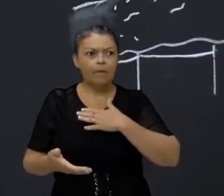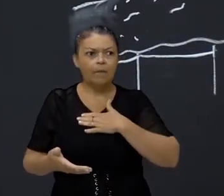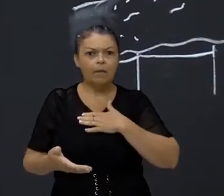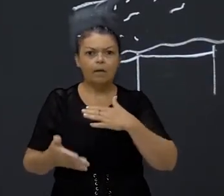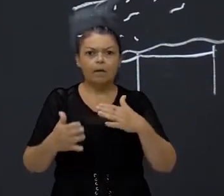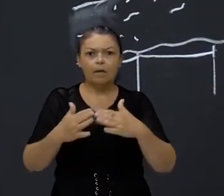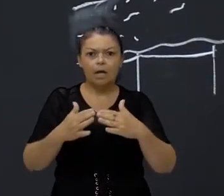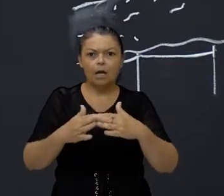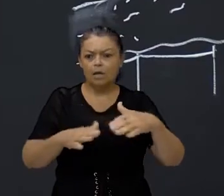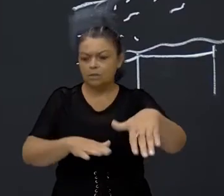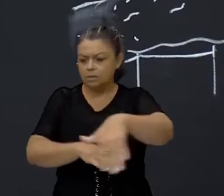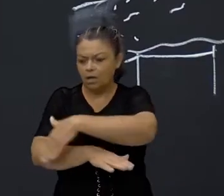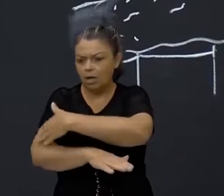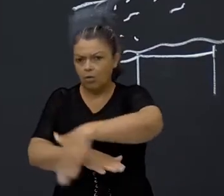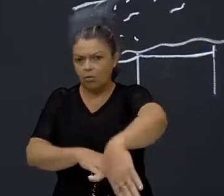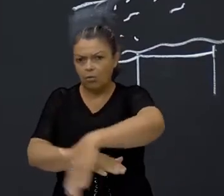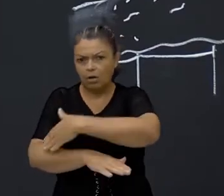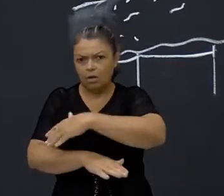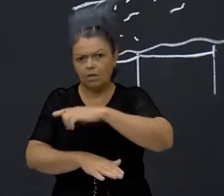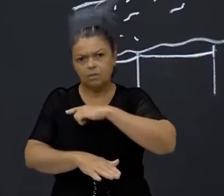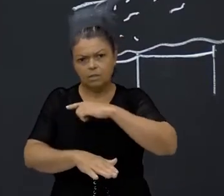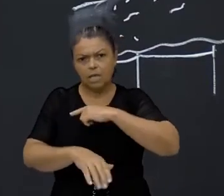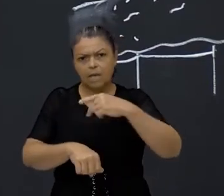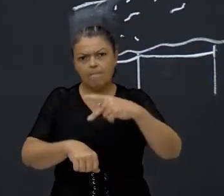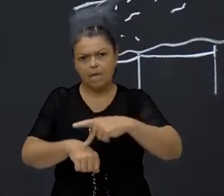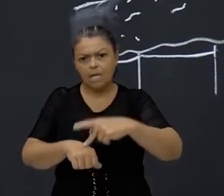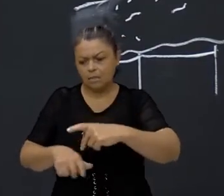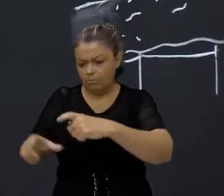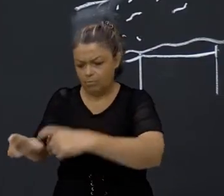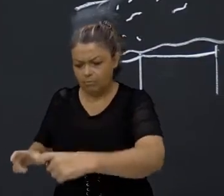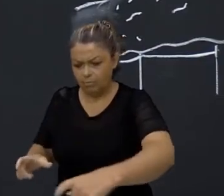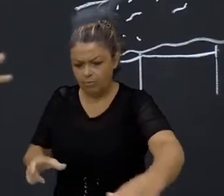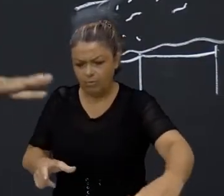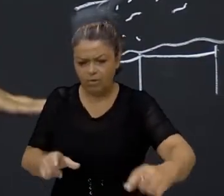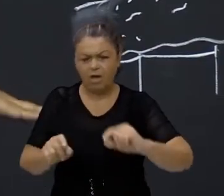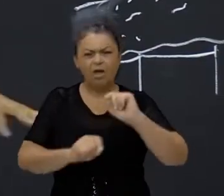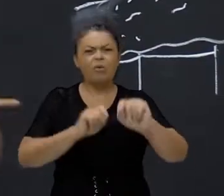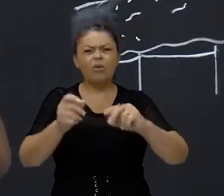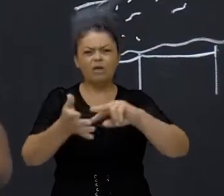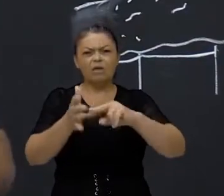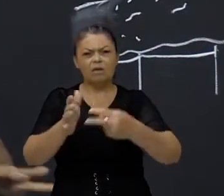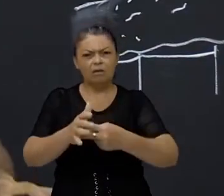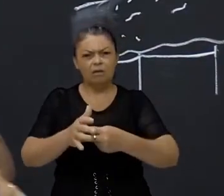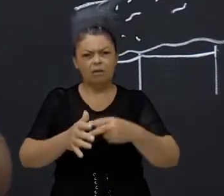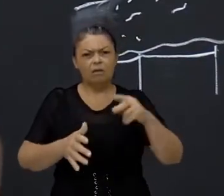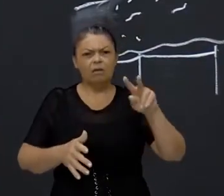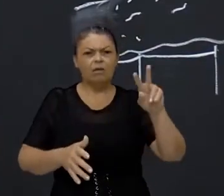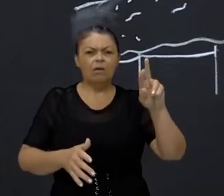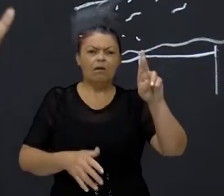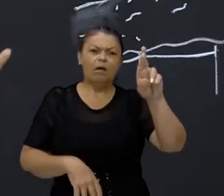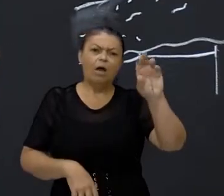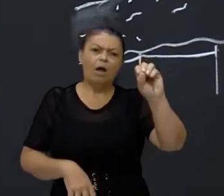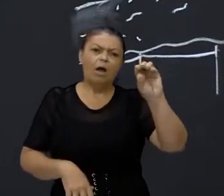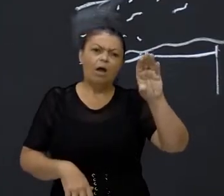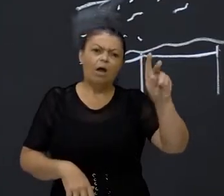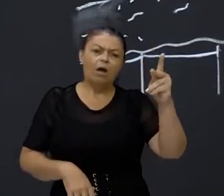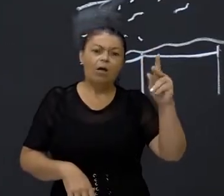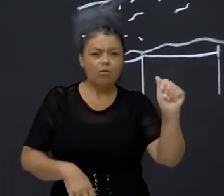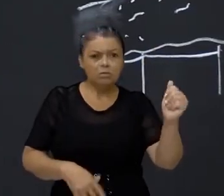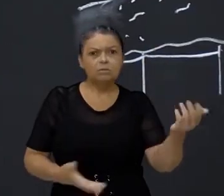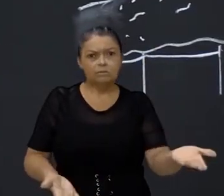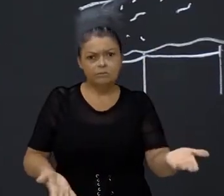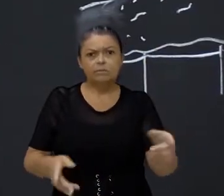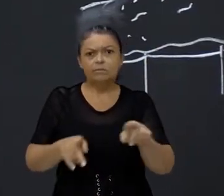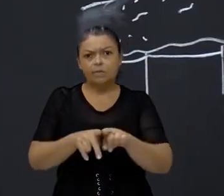minha rua é calçamento e esse calçamento é o que? Rocha. Na sua casa, pia, batentes, tem rochas